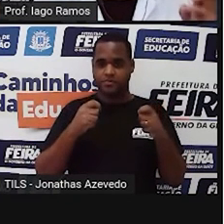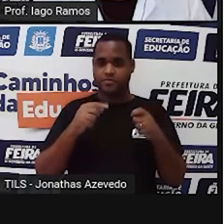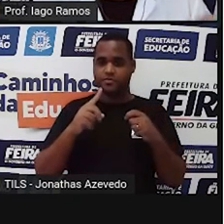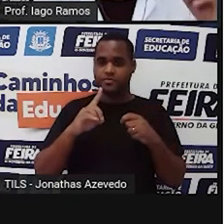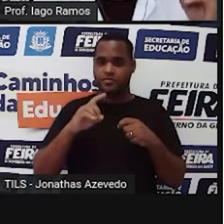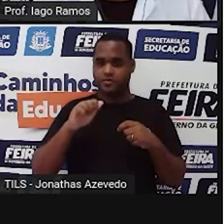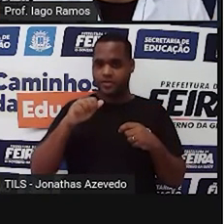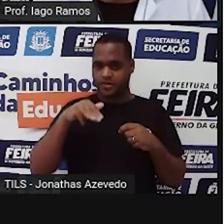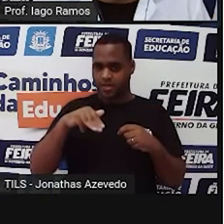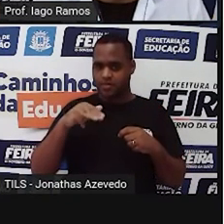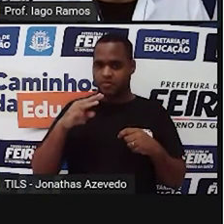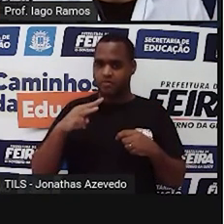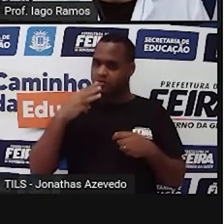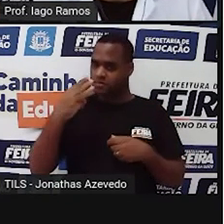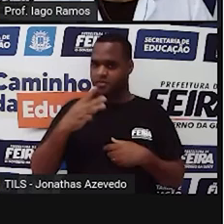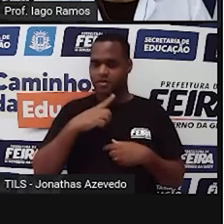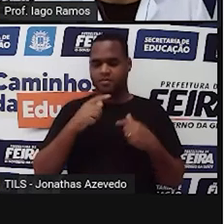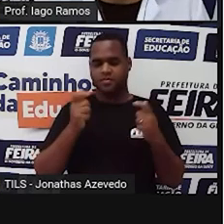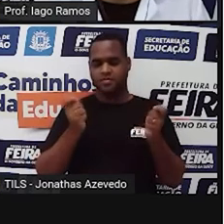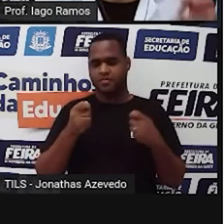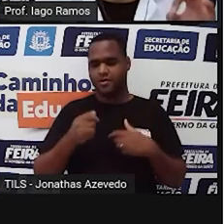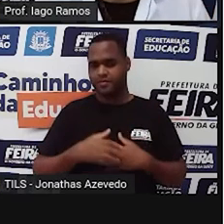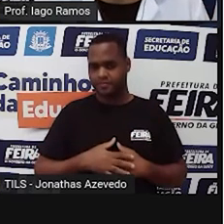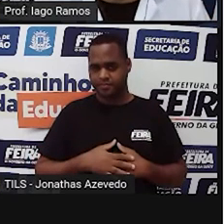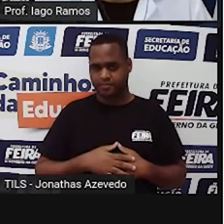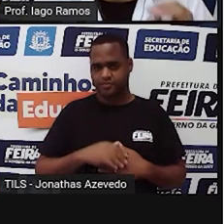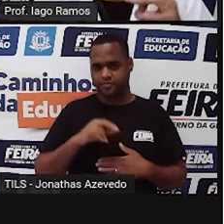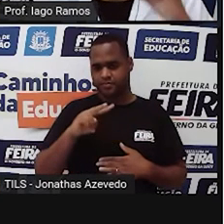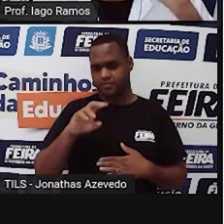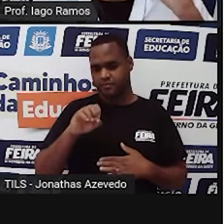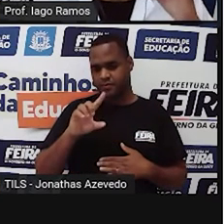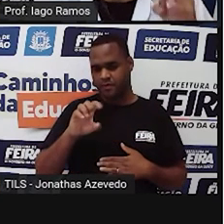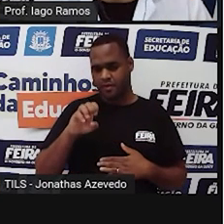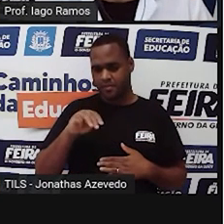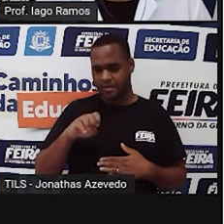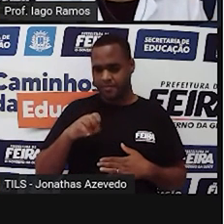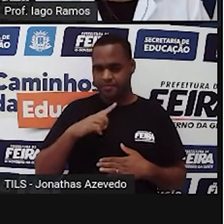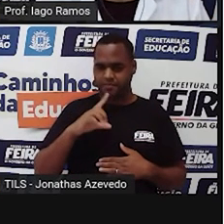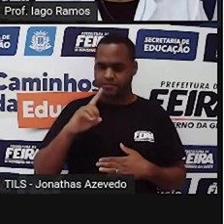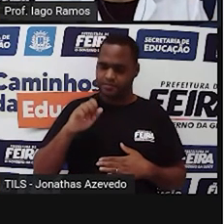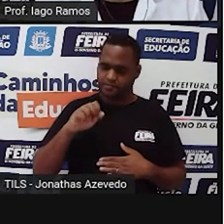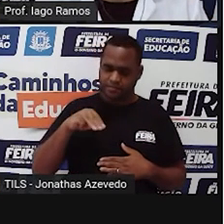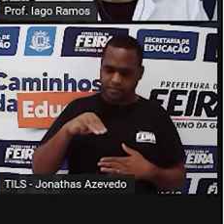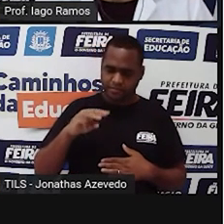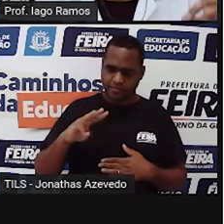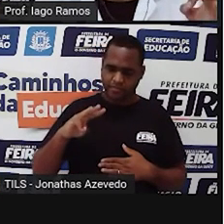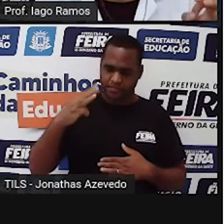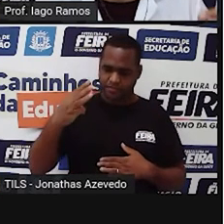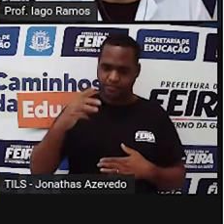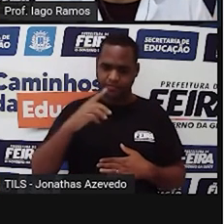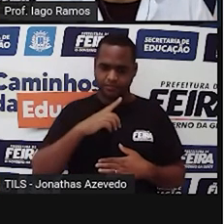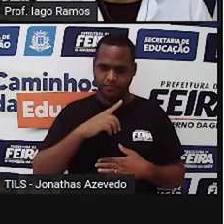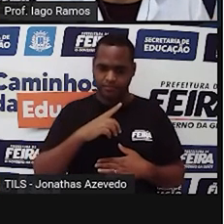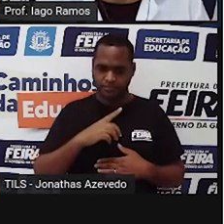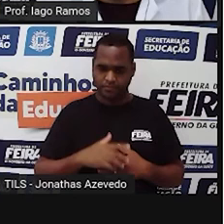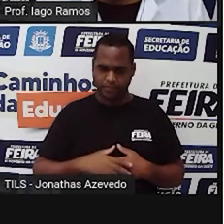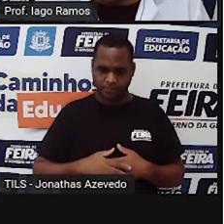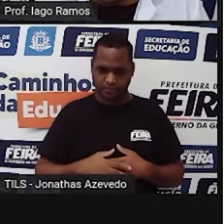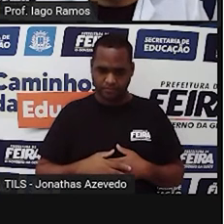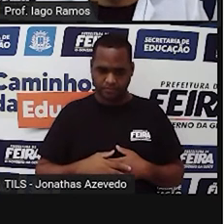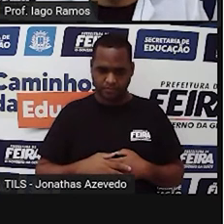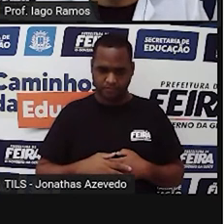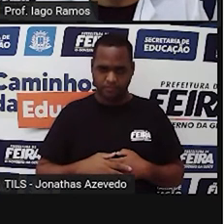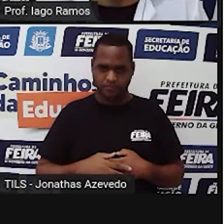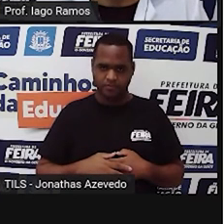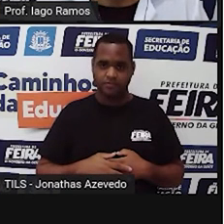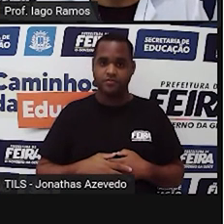decâmetro cúbico. Volume em d a m elevado a 3, né? É decâmetro cúbico,